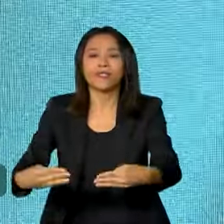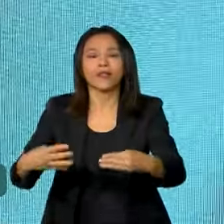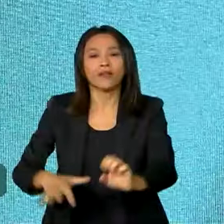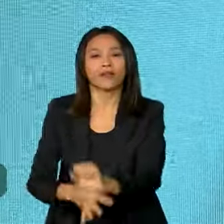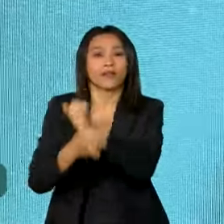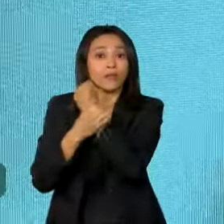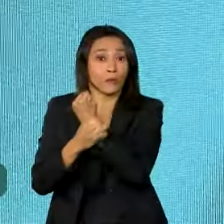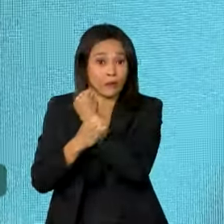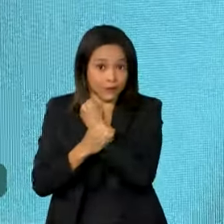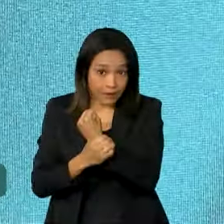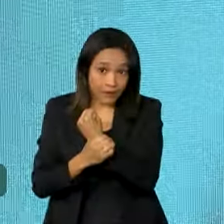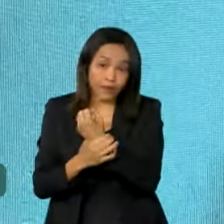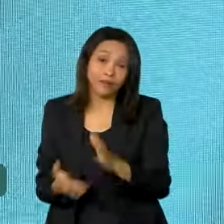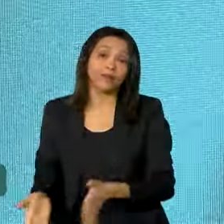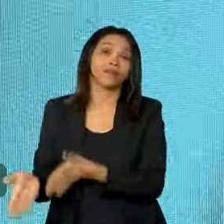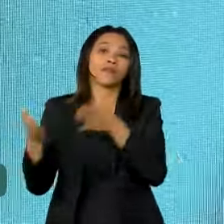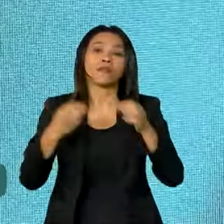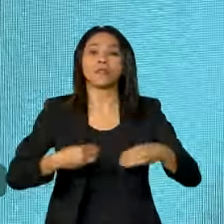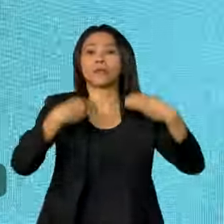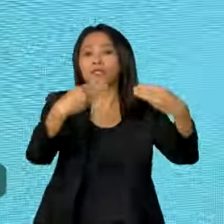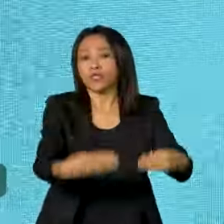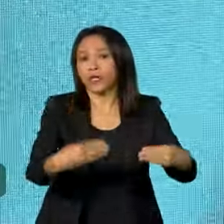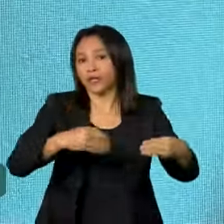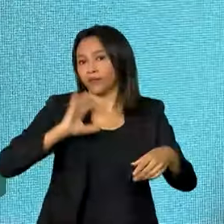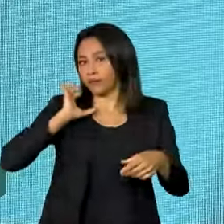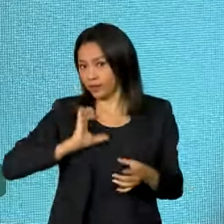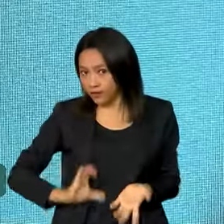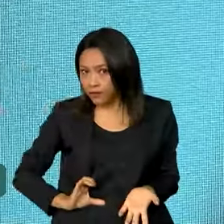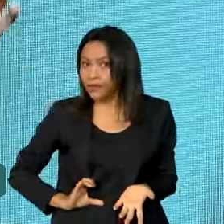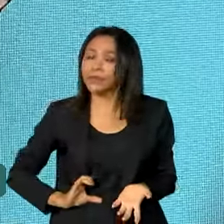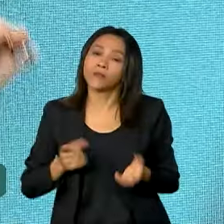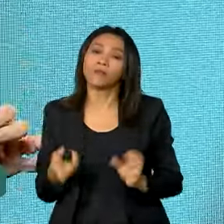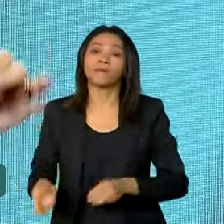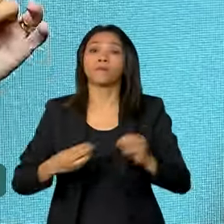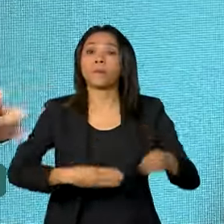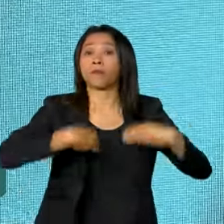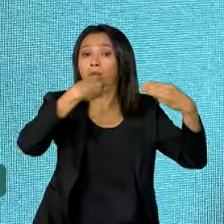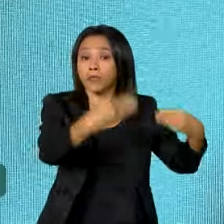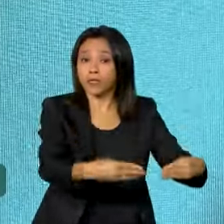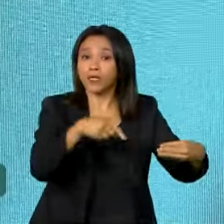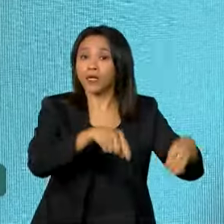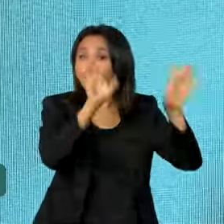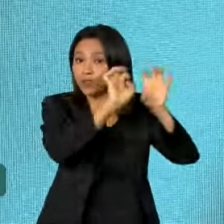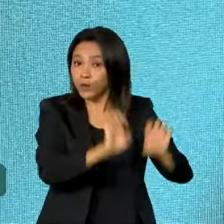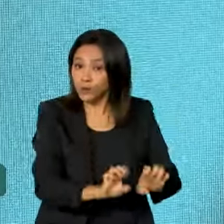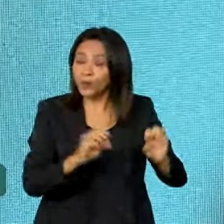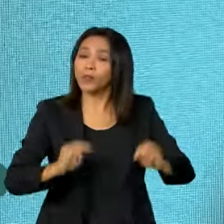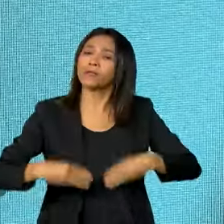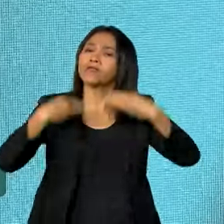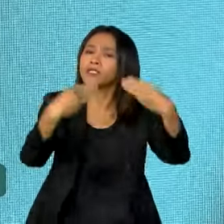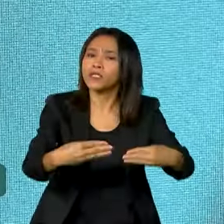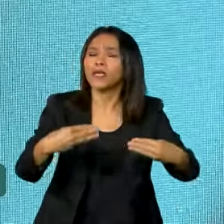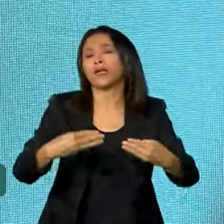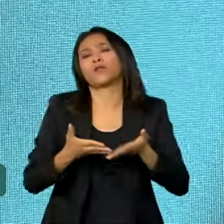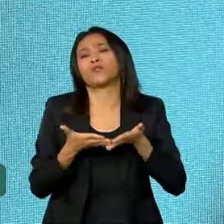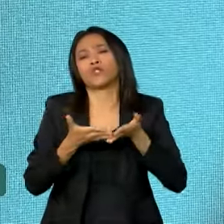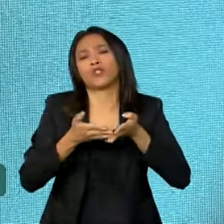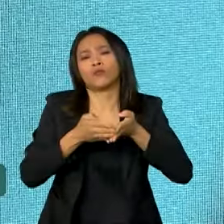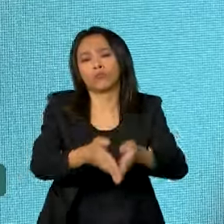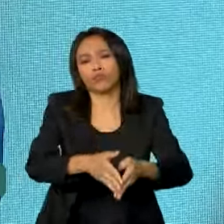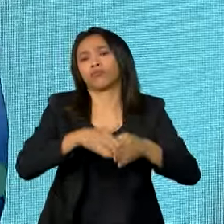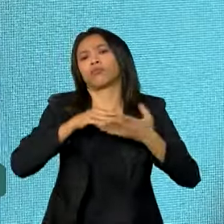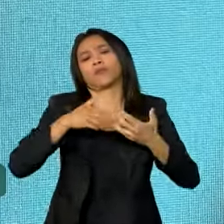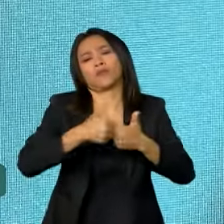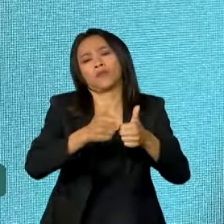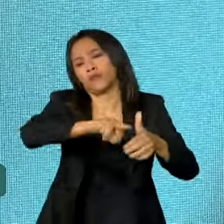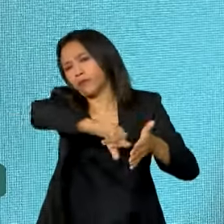Segurança Pública, do Ministério da Cidadania, do Ministério de Infraestrutura, do Ministério do Transporte. Isso